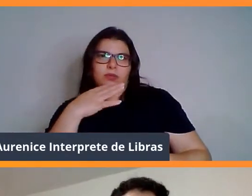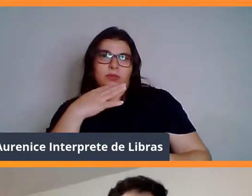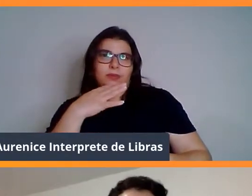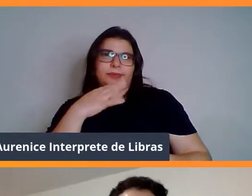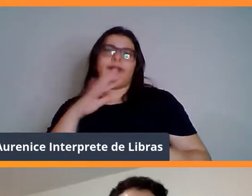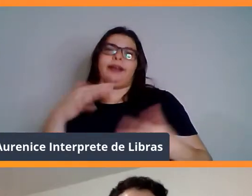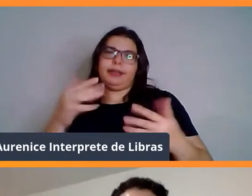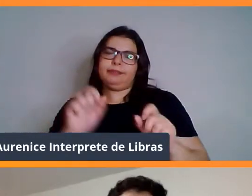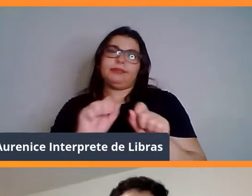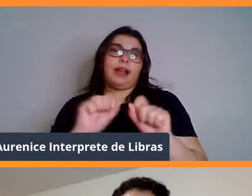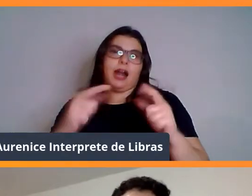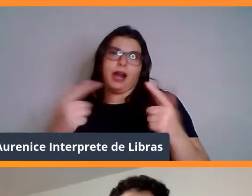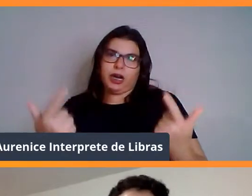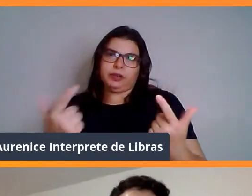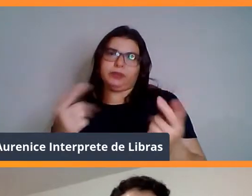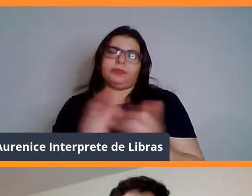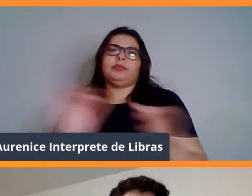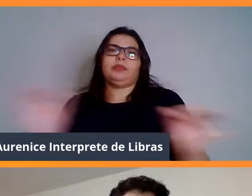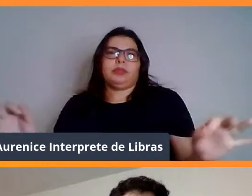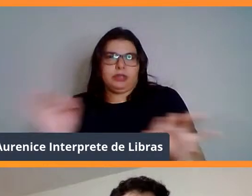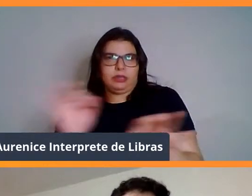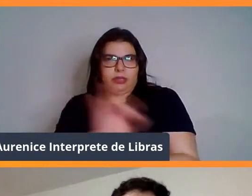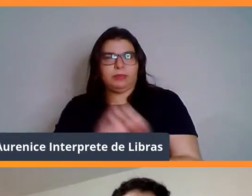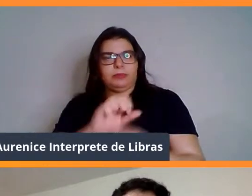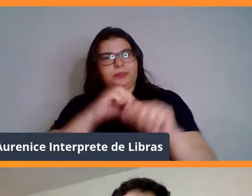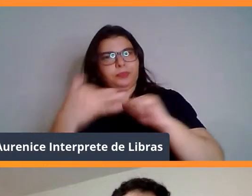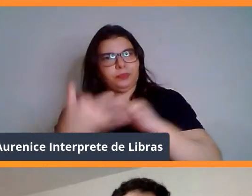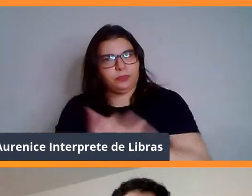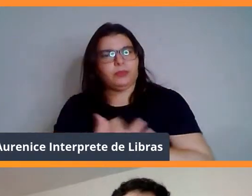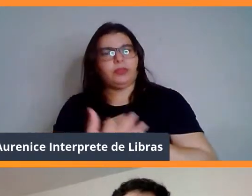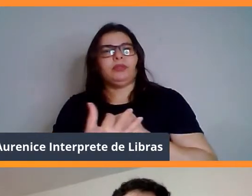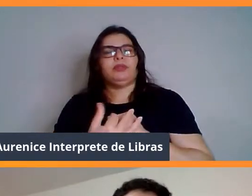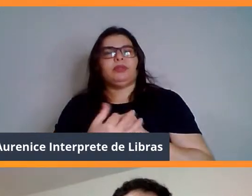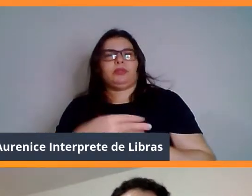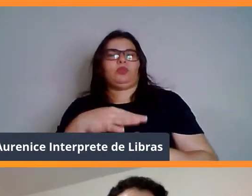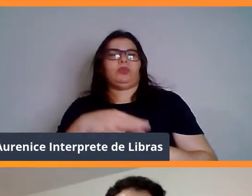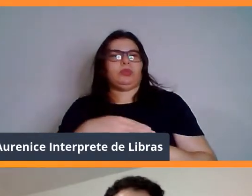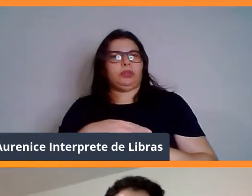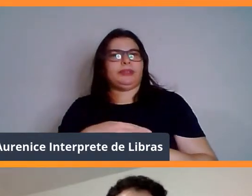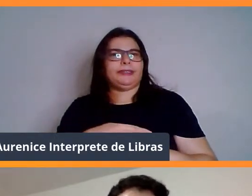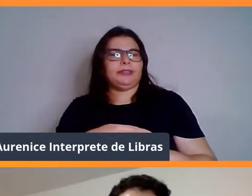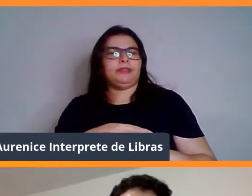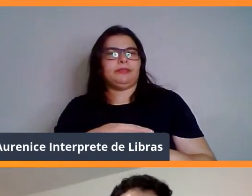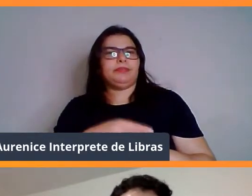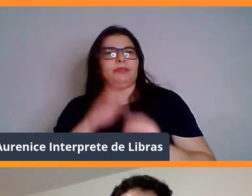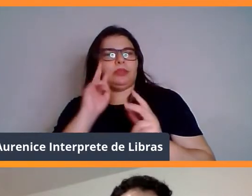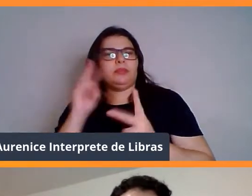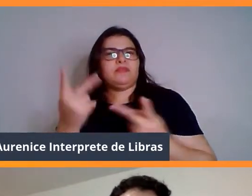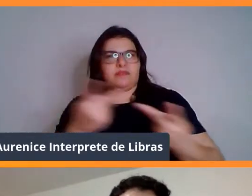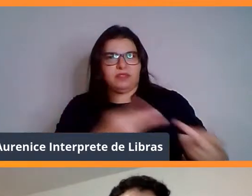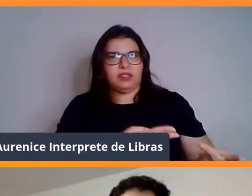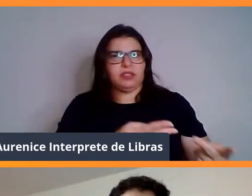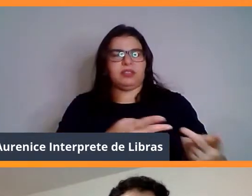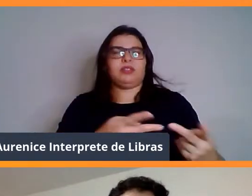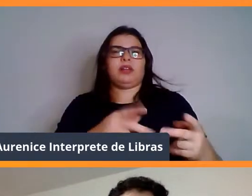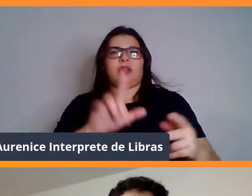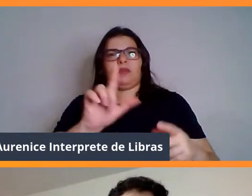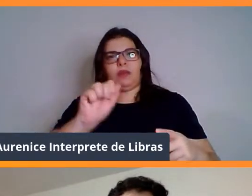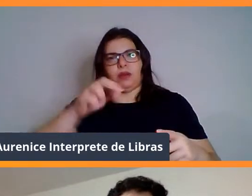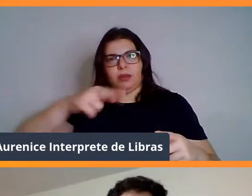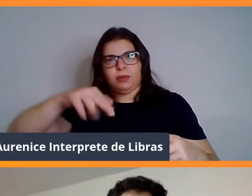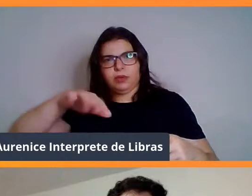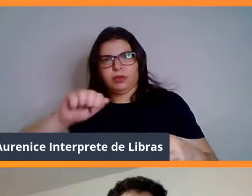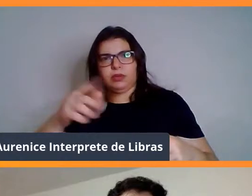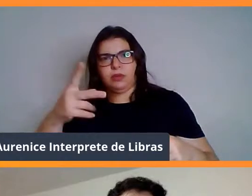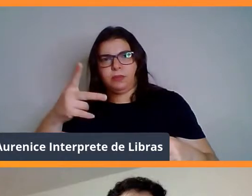pandemia, né, para quem quiser conhecer o laboratório, né, o Prima, tem uma turma